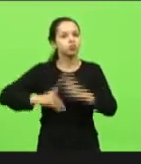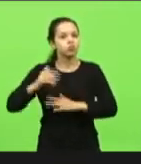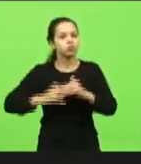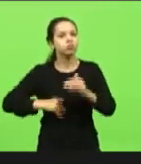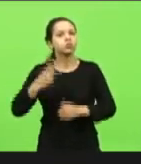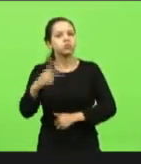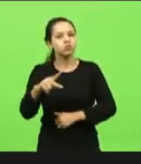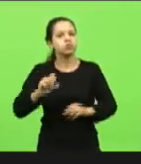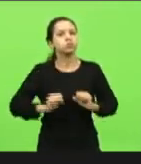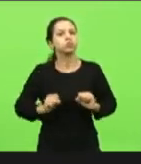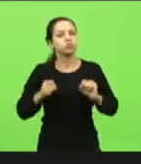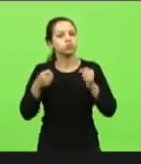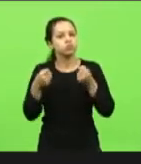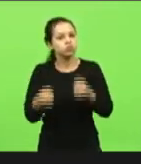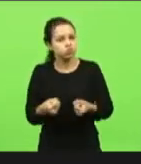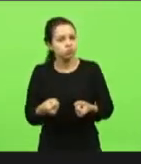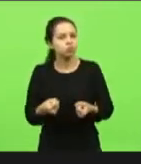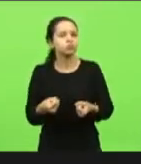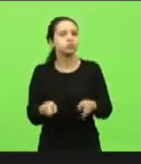esforços